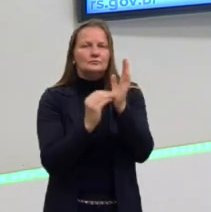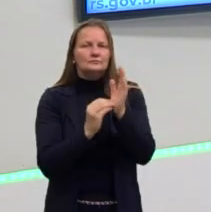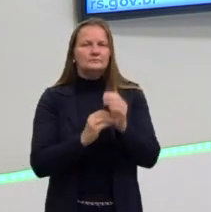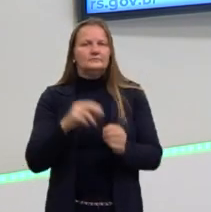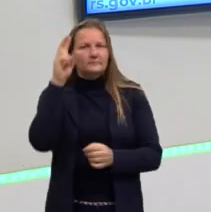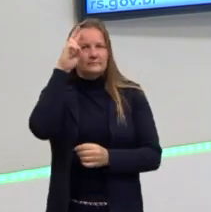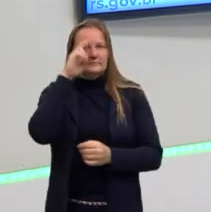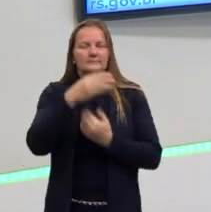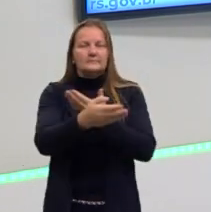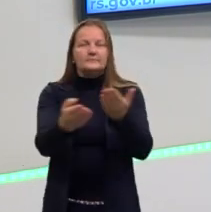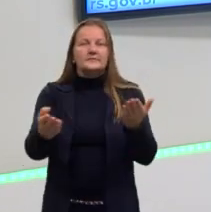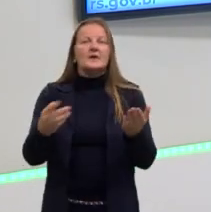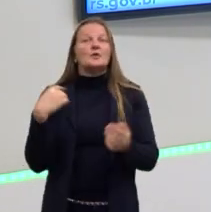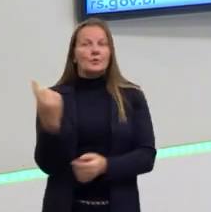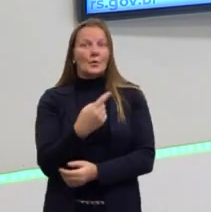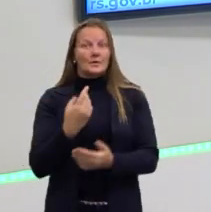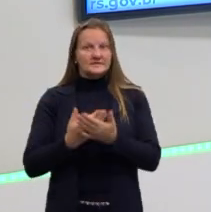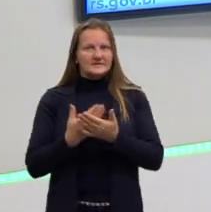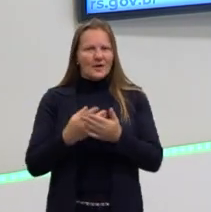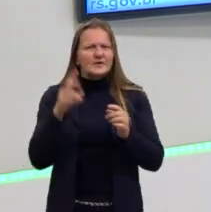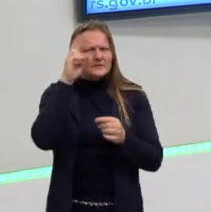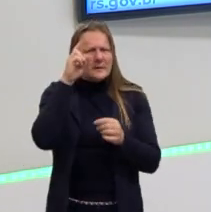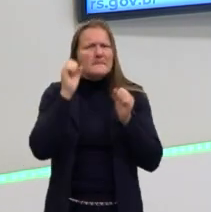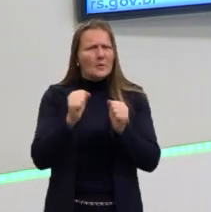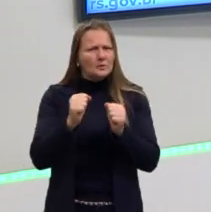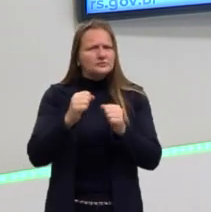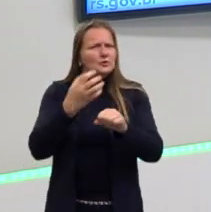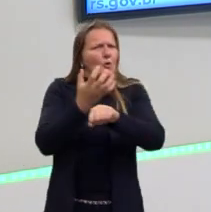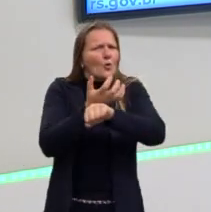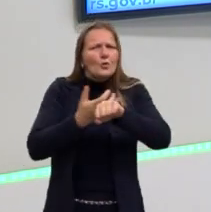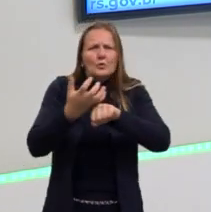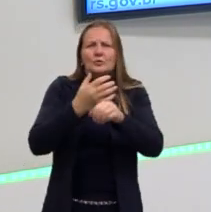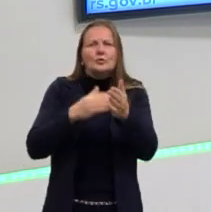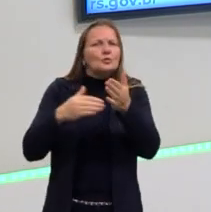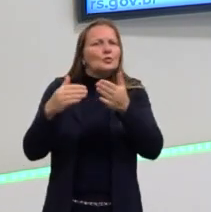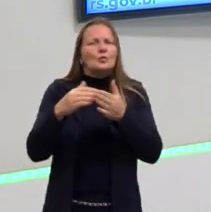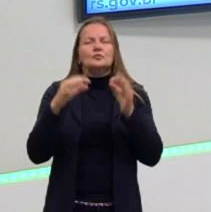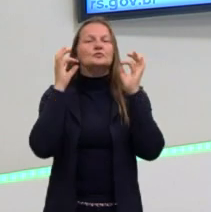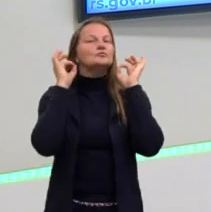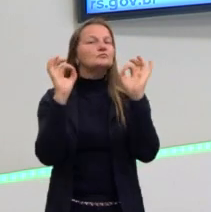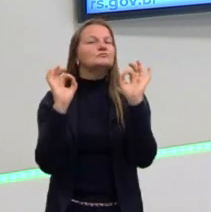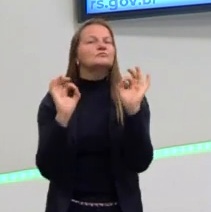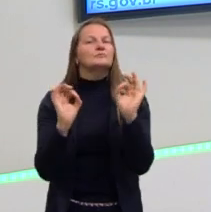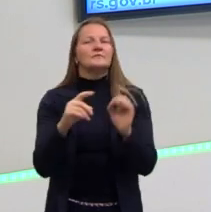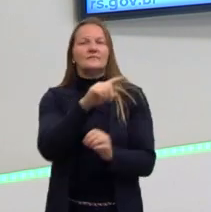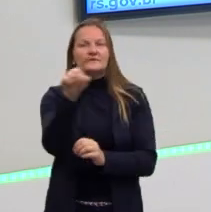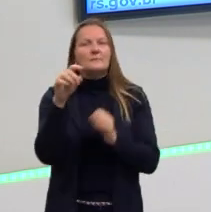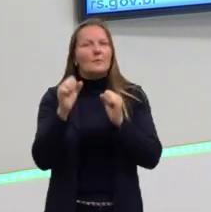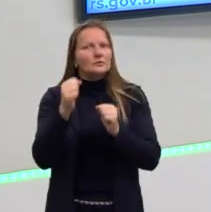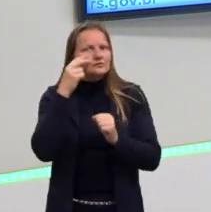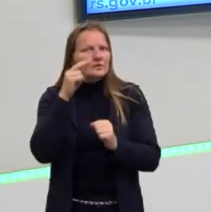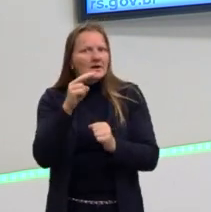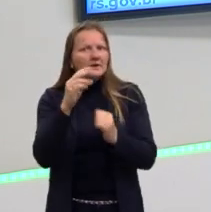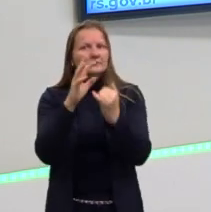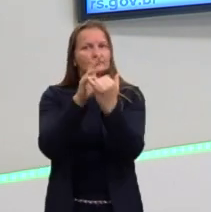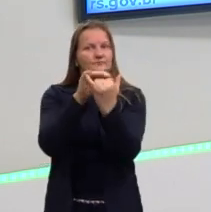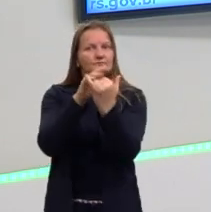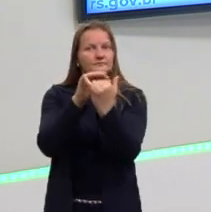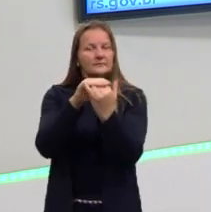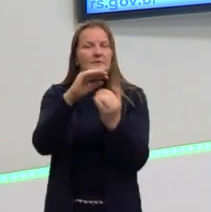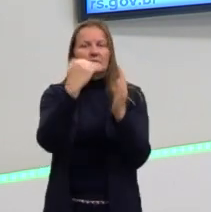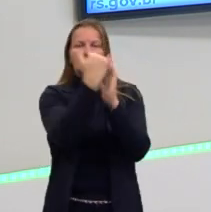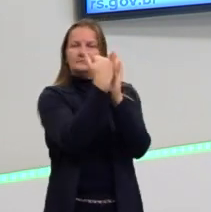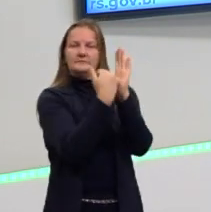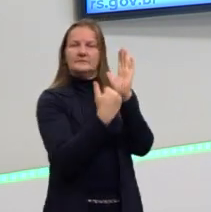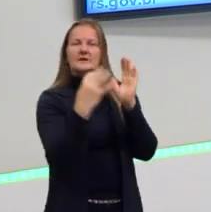lembrando você, nossas aulas de todos os componentes curriculares, têm aulas excelentes para você assistir aqui, elas estão na grade da